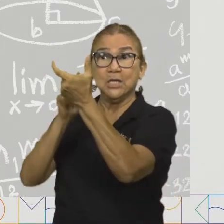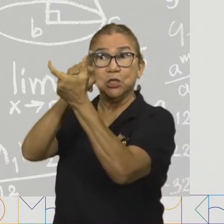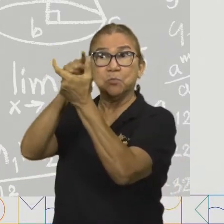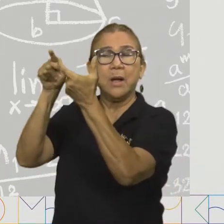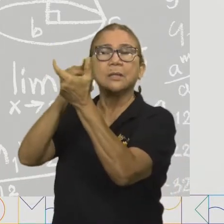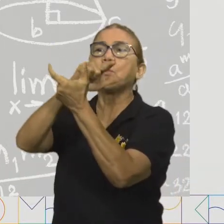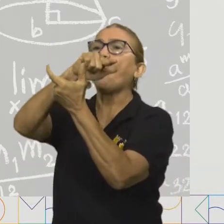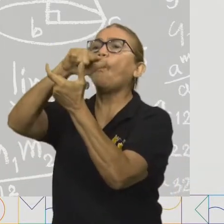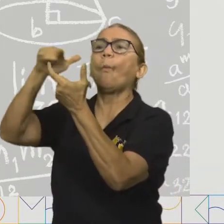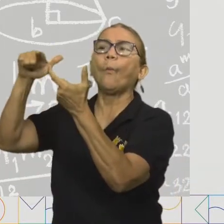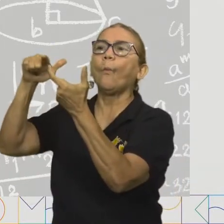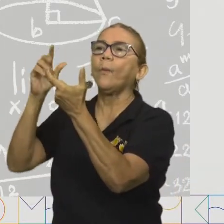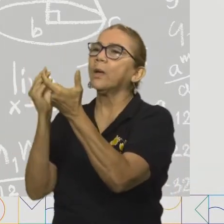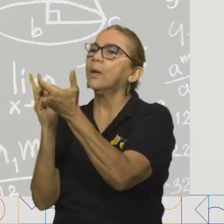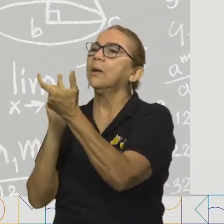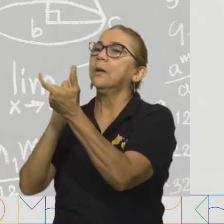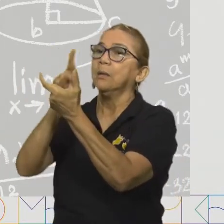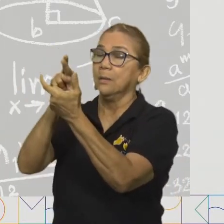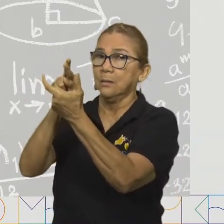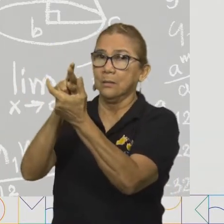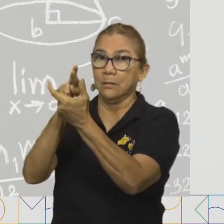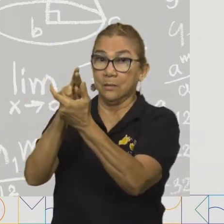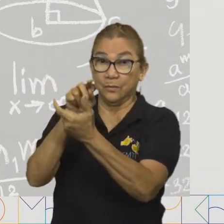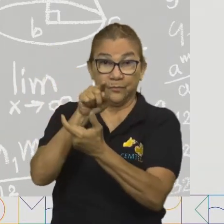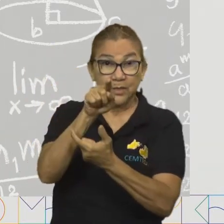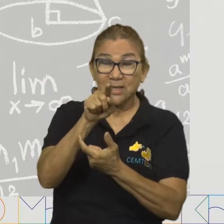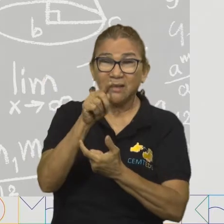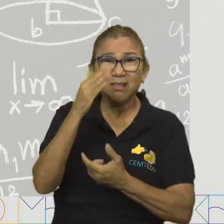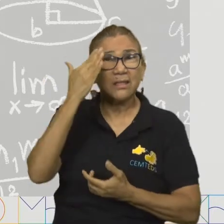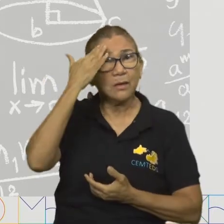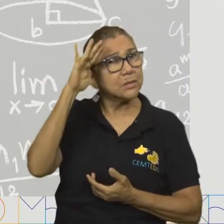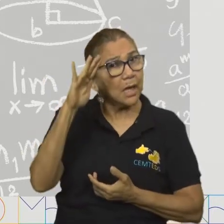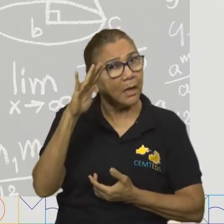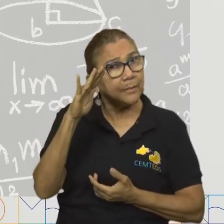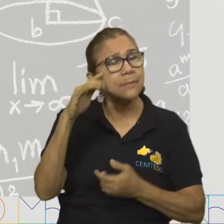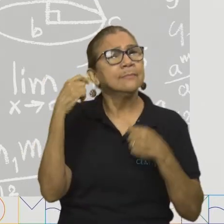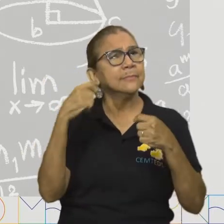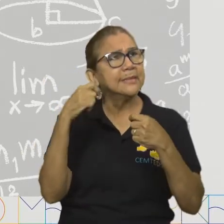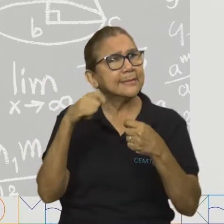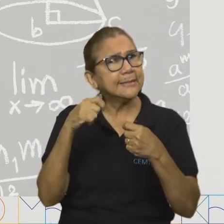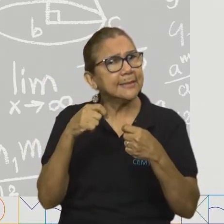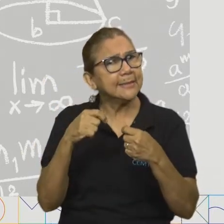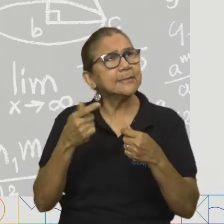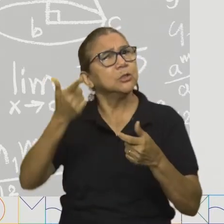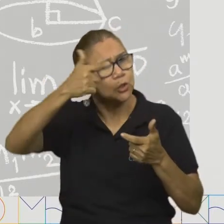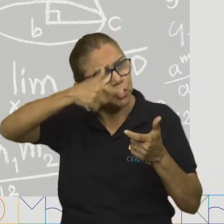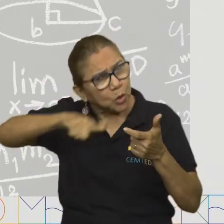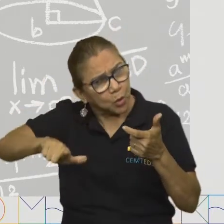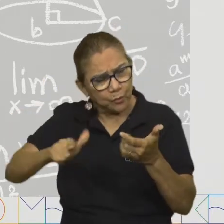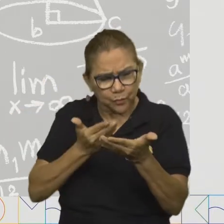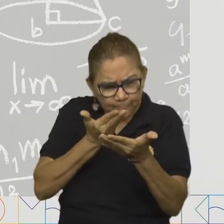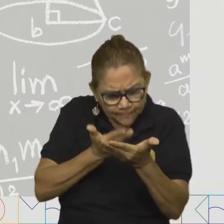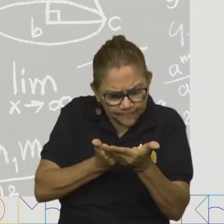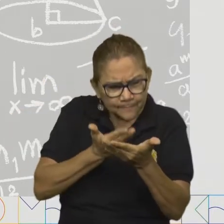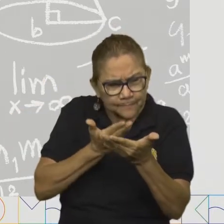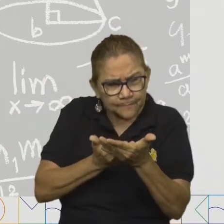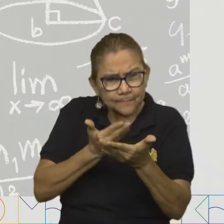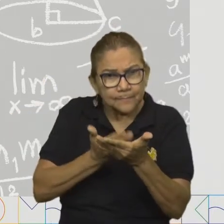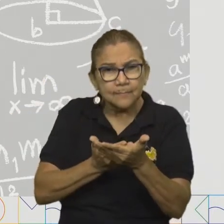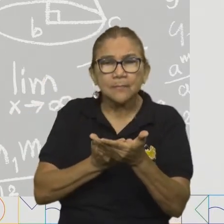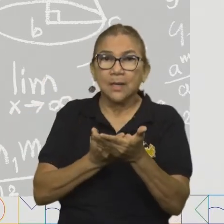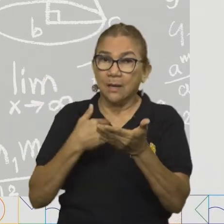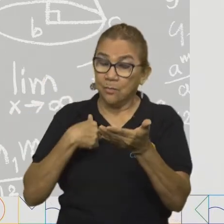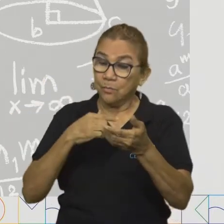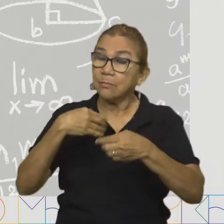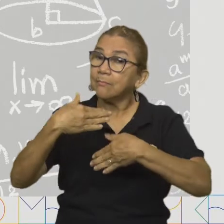com as palavras corretas. Se não souber, repasse a aula novamente, porque eu digo estas frases